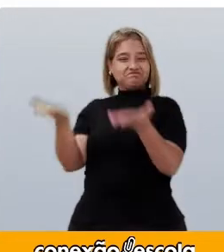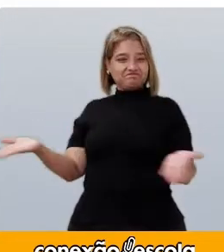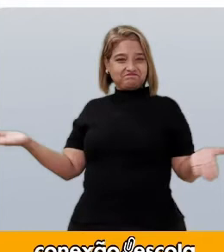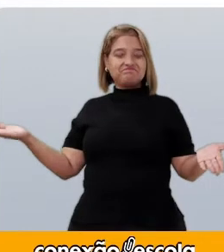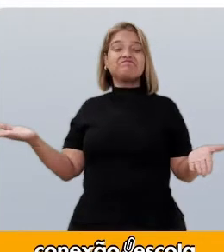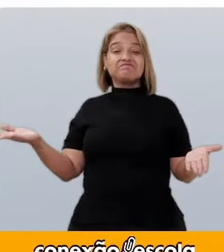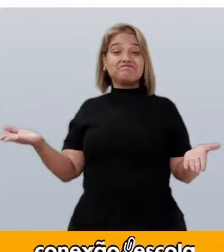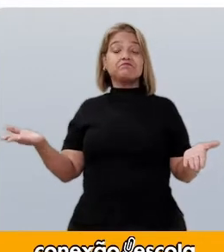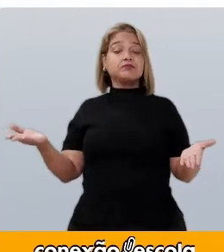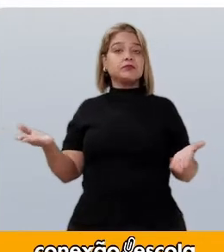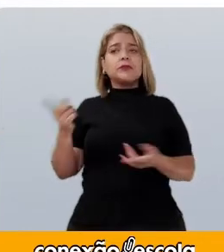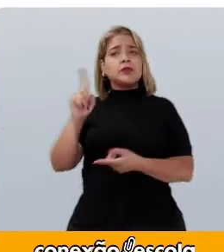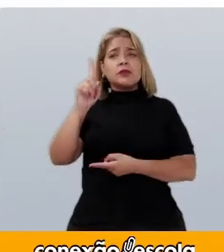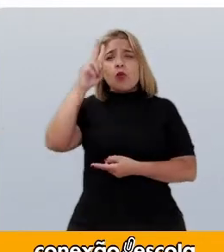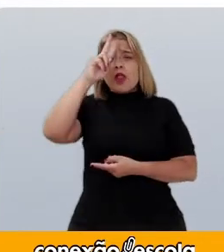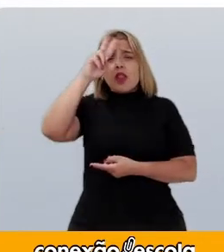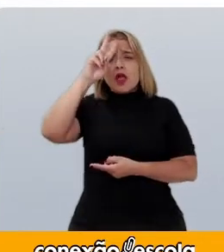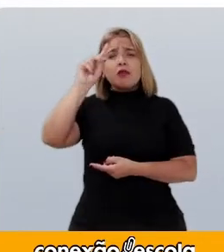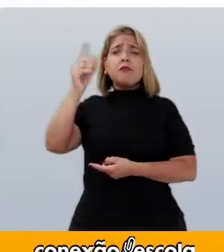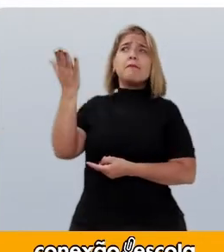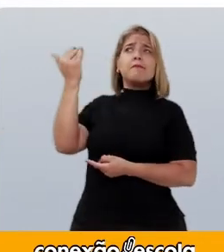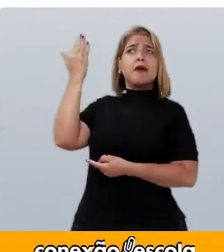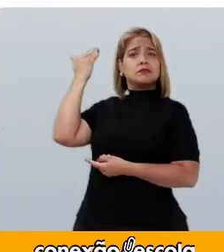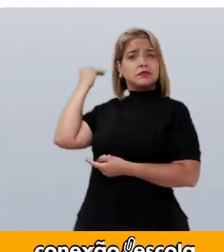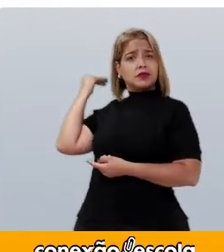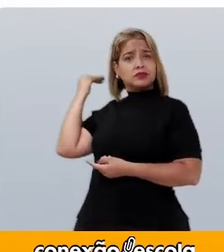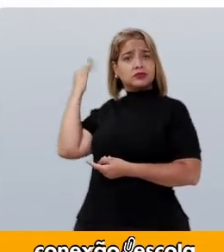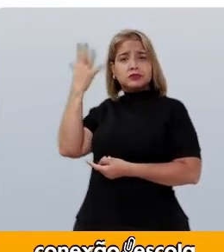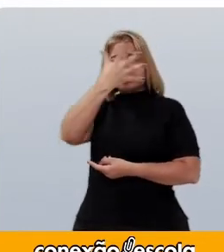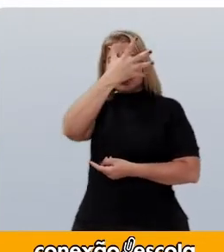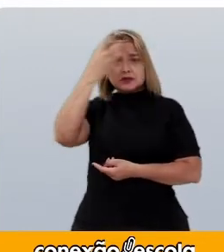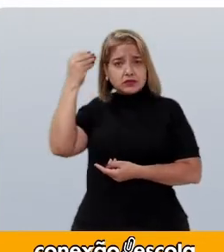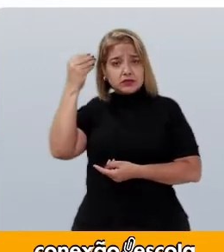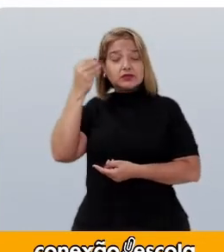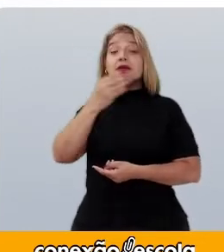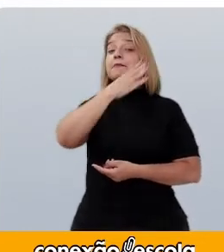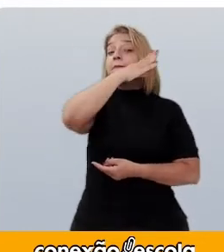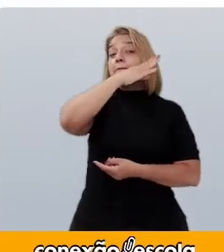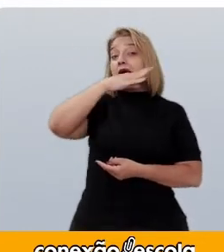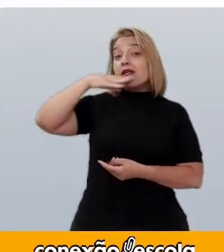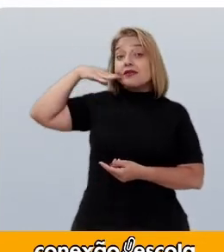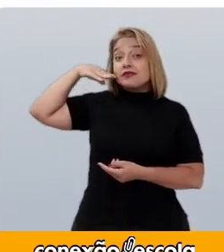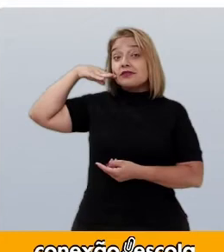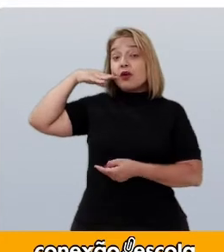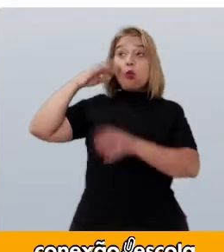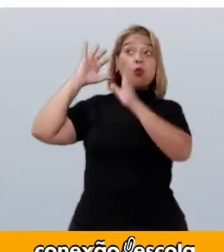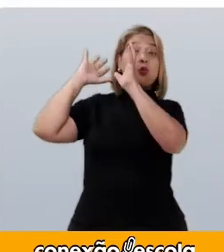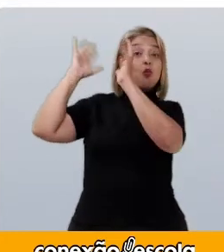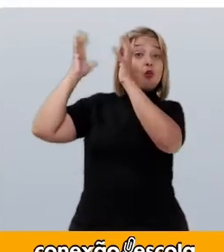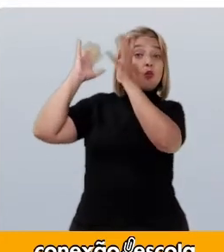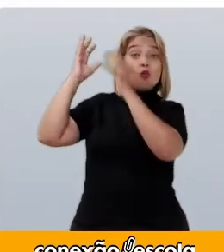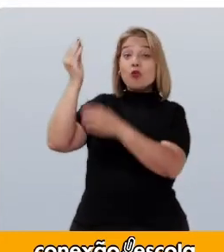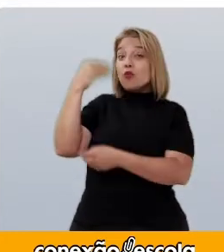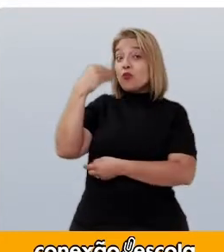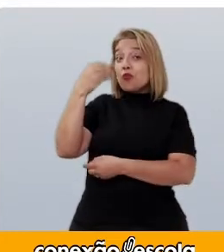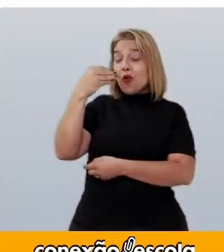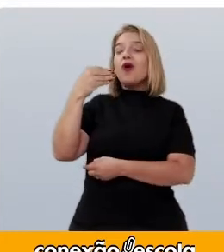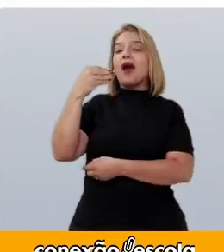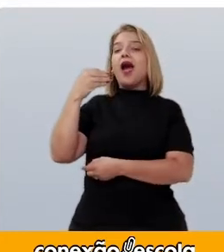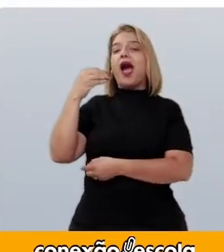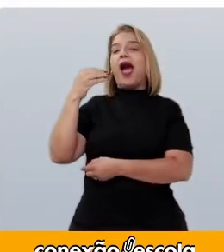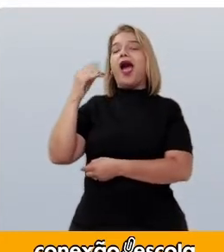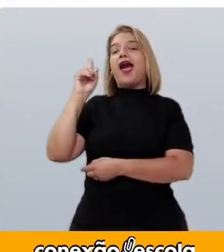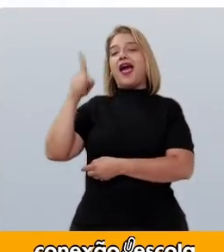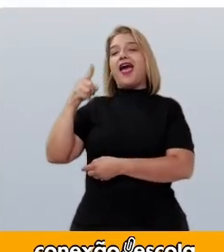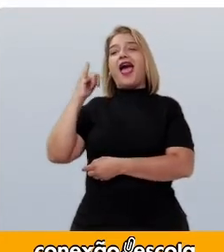Não vos lembrais do passado? Melancia Melancia Cocomole Nos manda